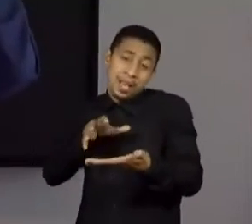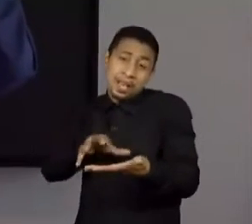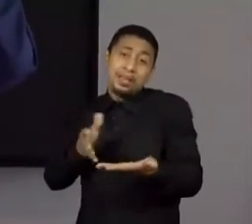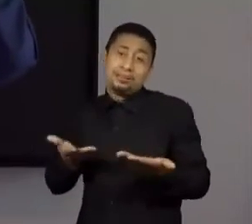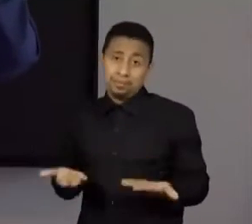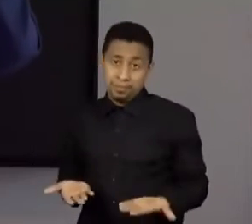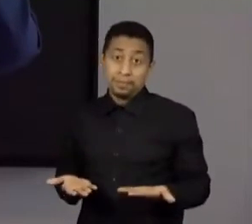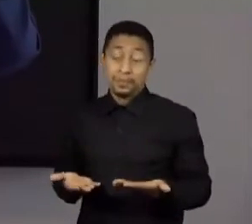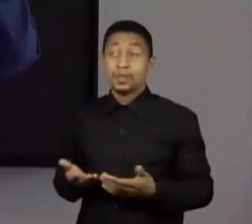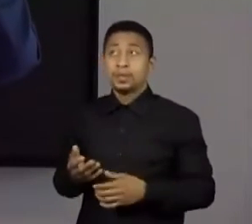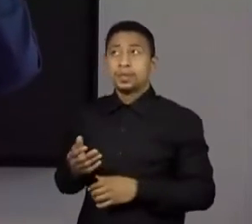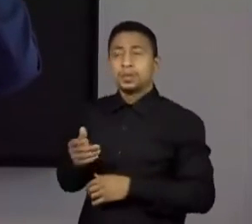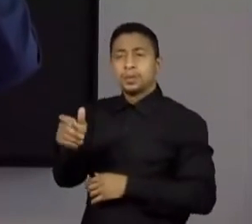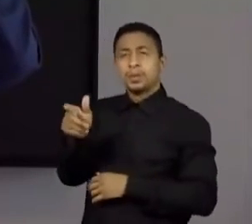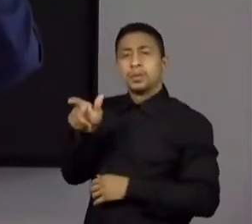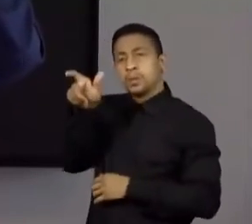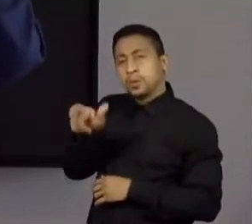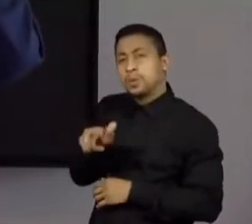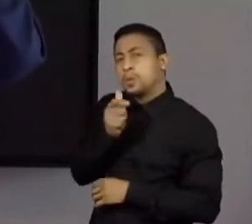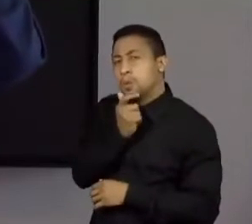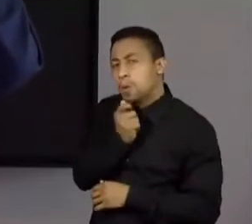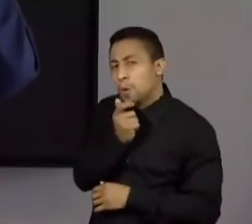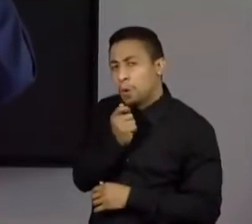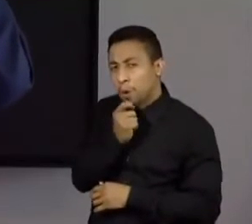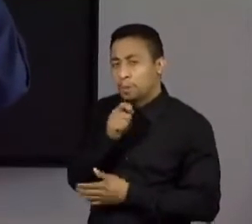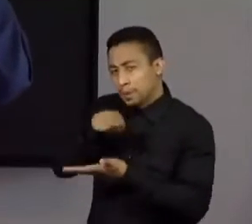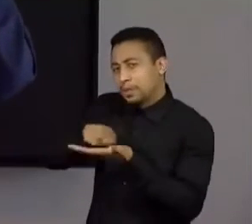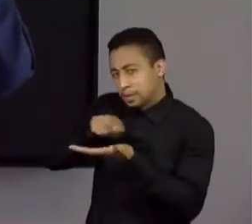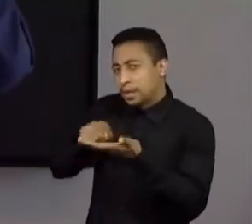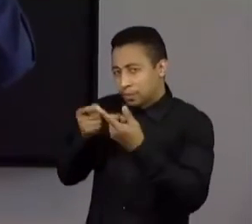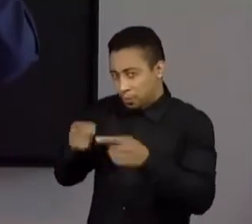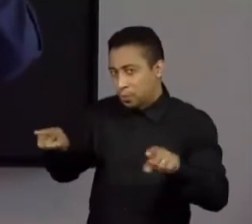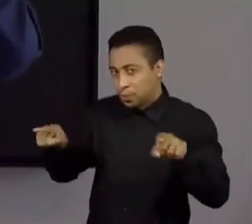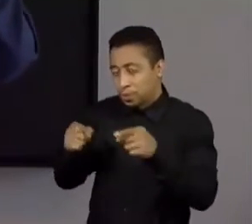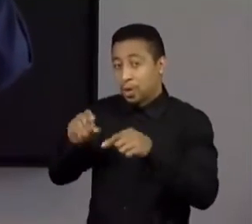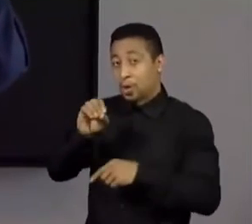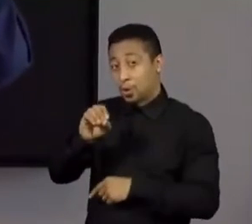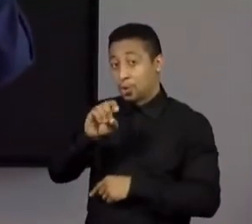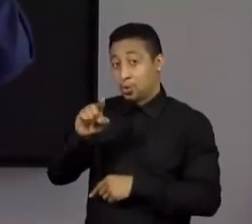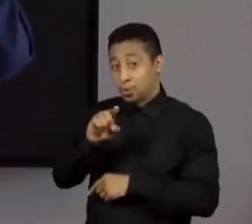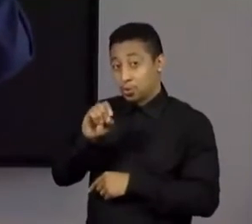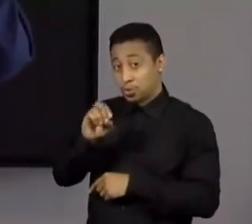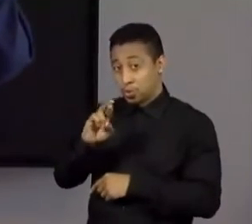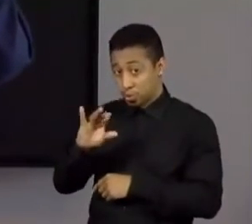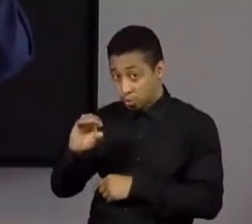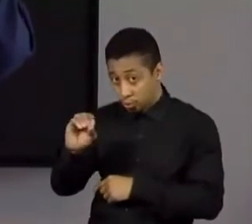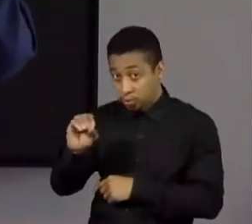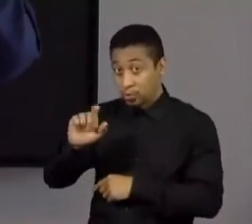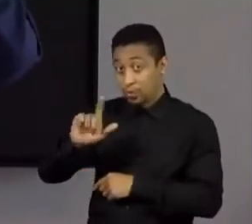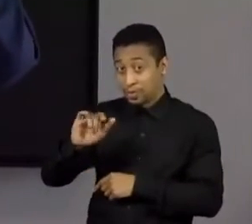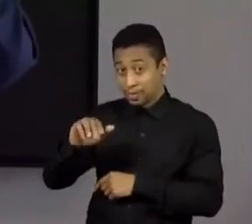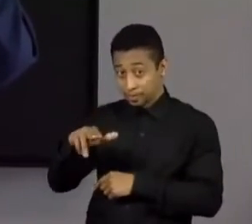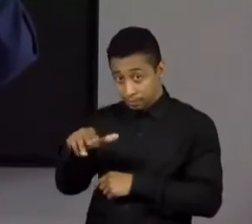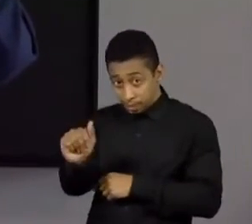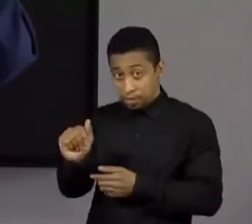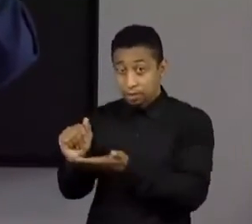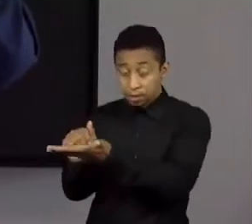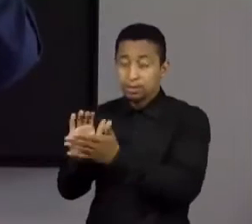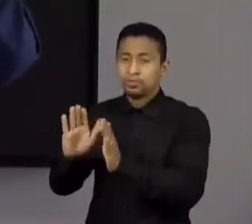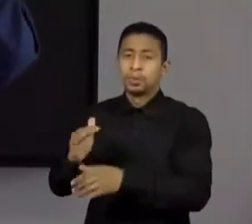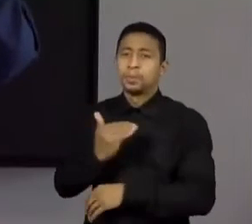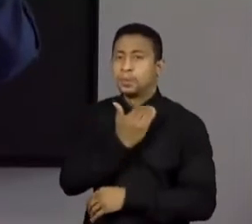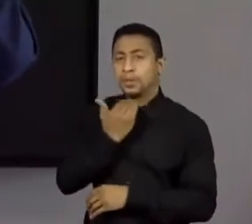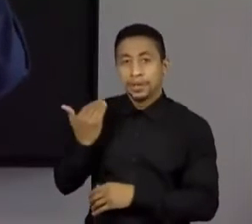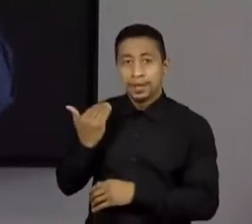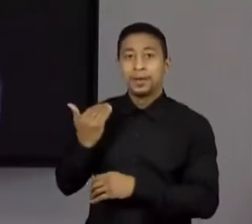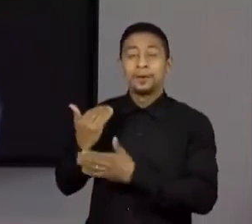compositor chamado Osório Lima, ele já morreu, ele era do Império Serrano,